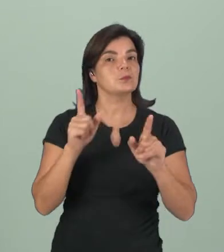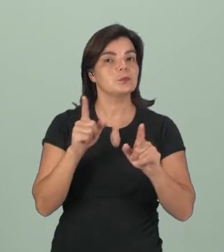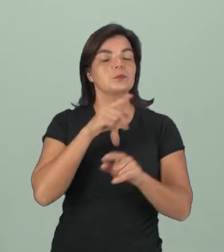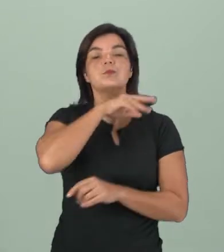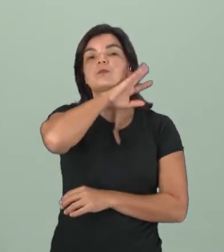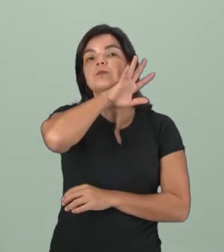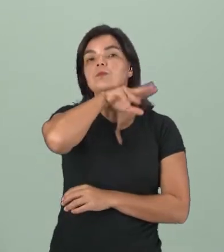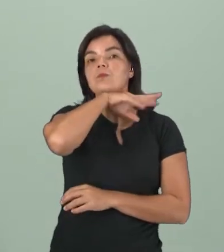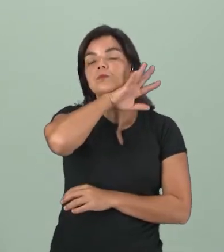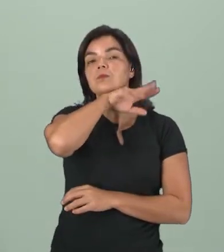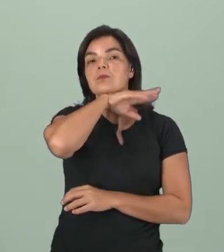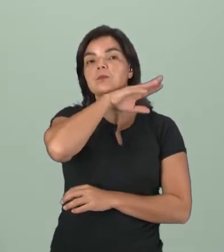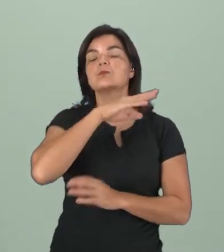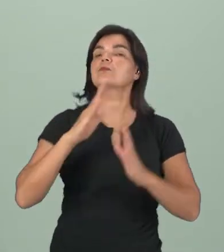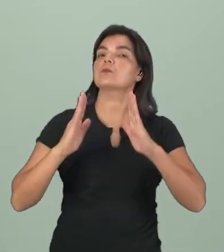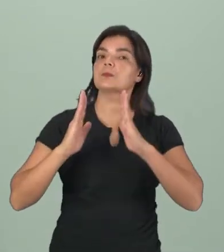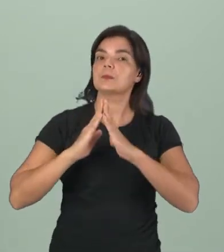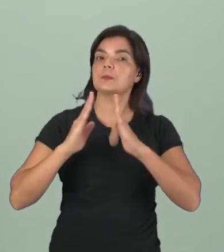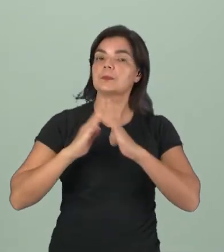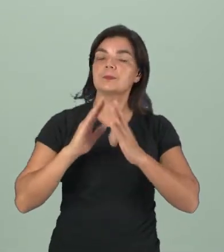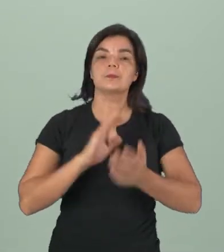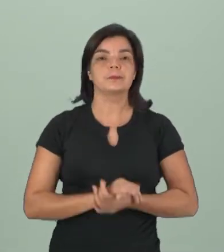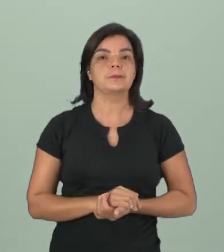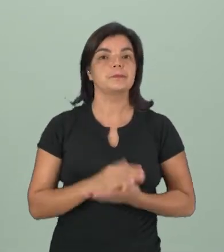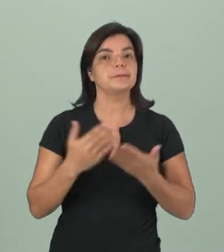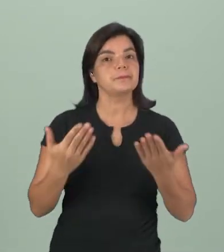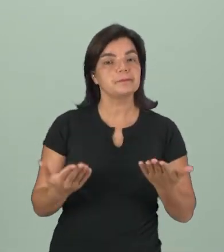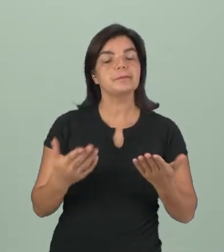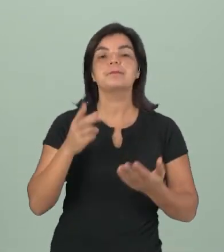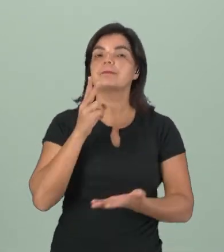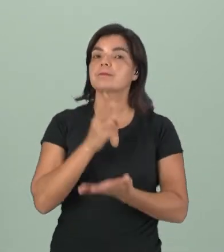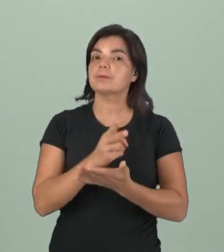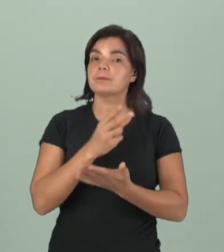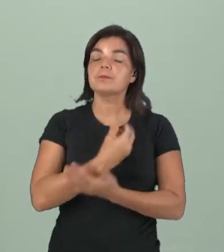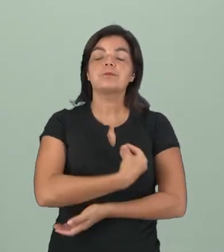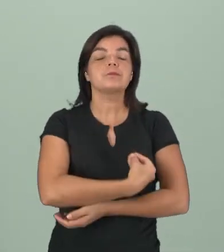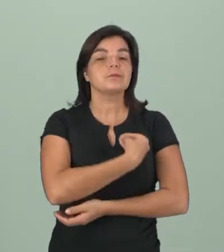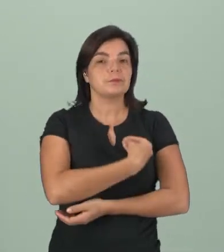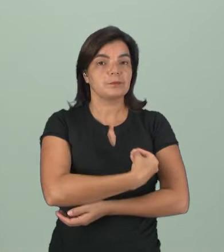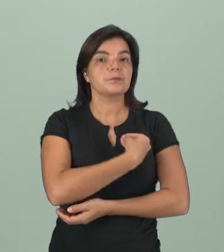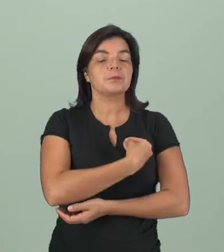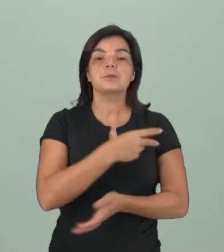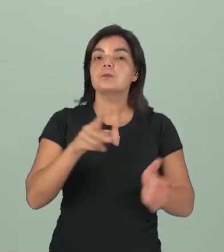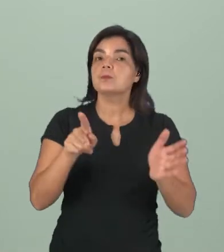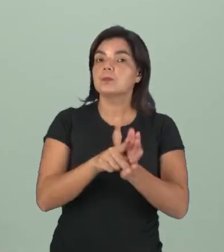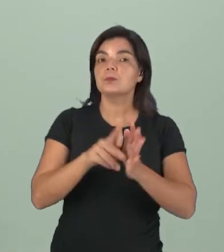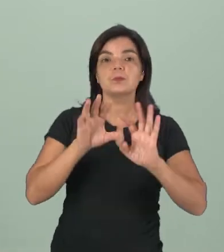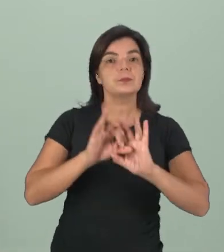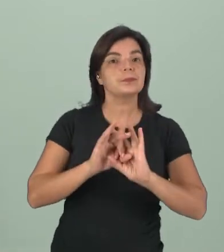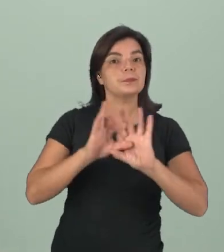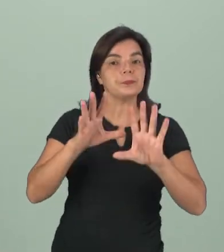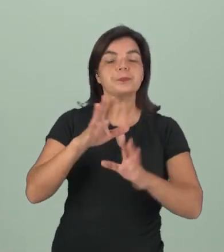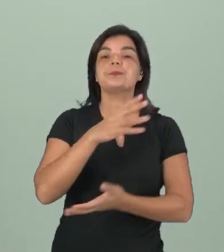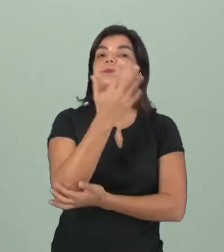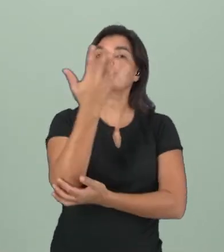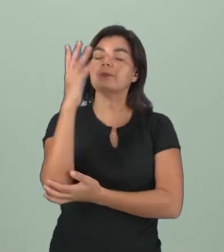animais domésticos. Afinal, eles são seres selvagens, seres